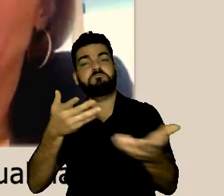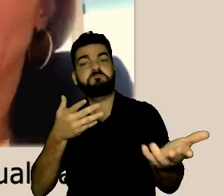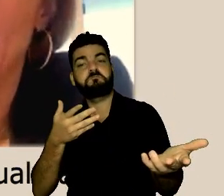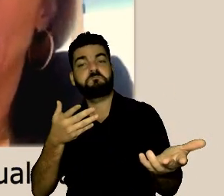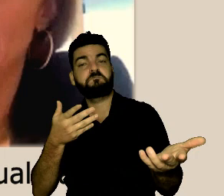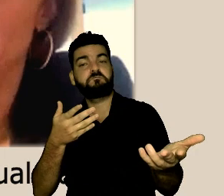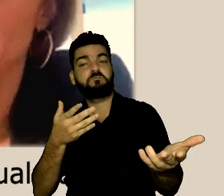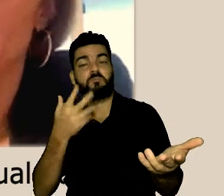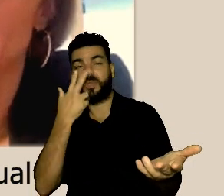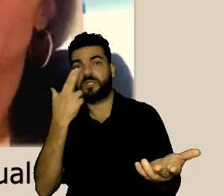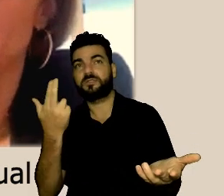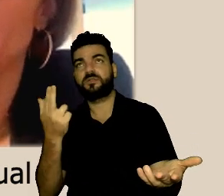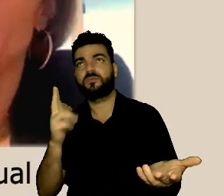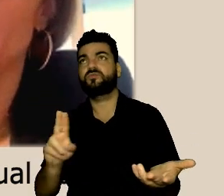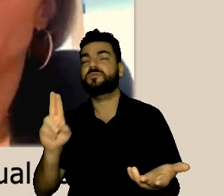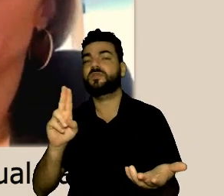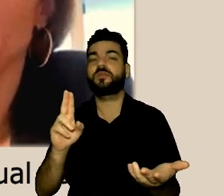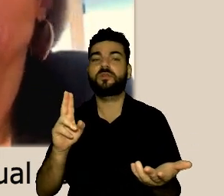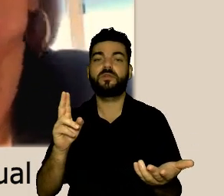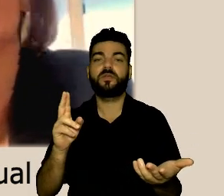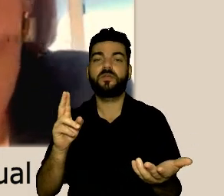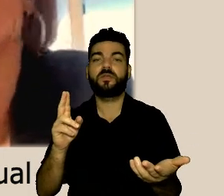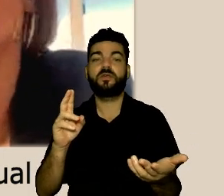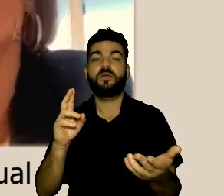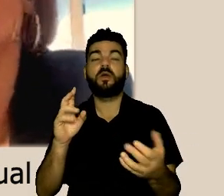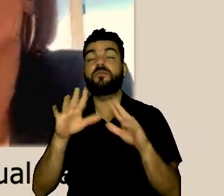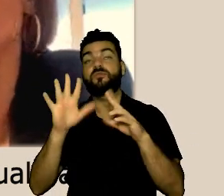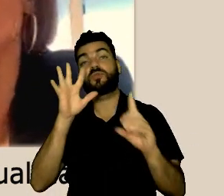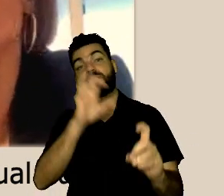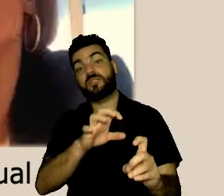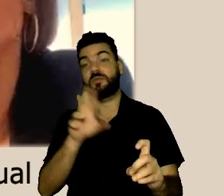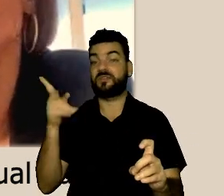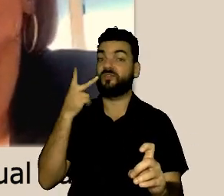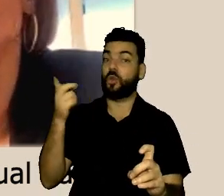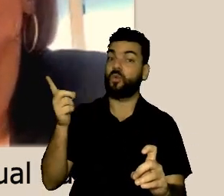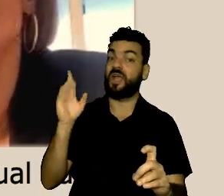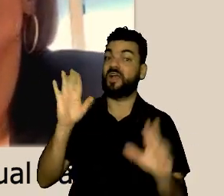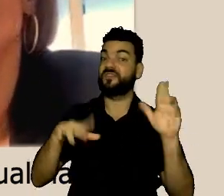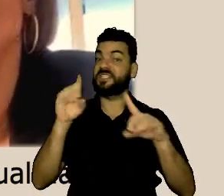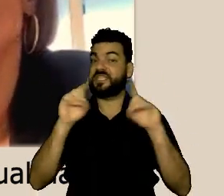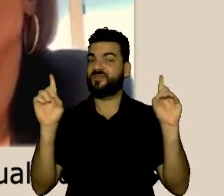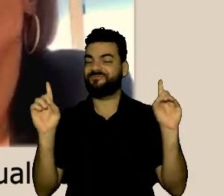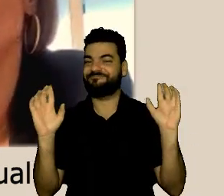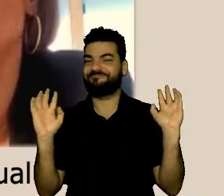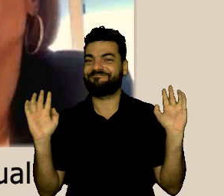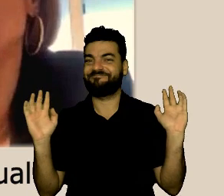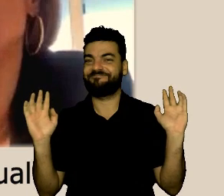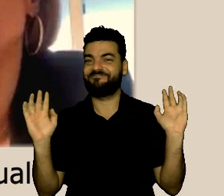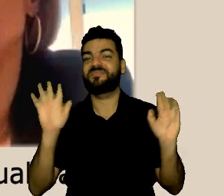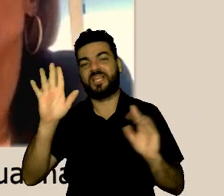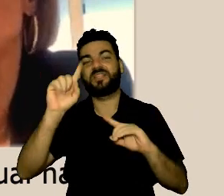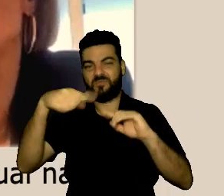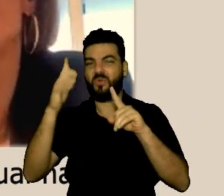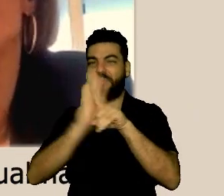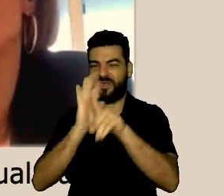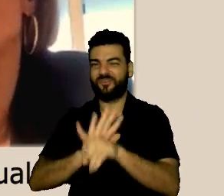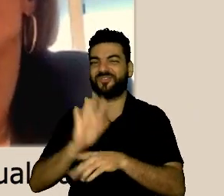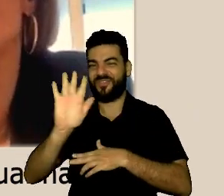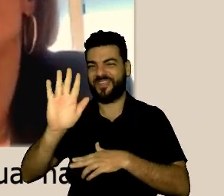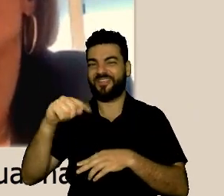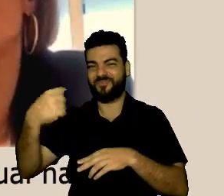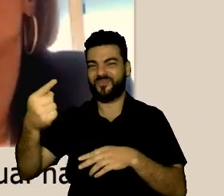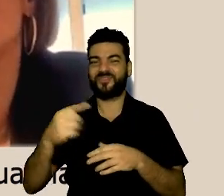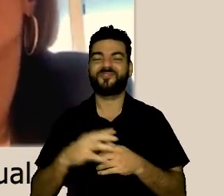servir para o assédio, você já colocou, talvez nos debates a gente possa discutir mais um pouco sobre